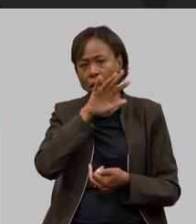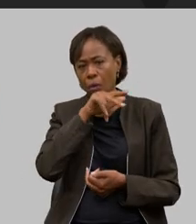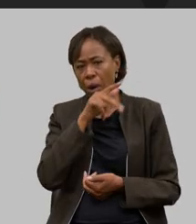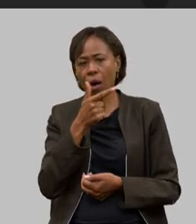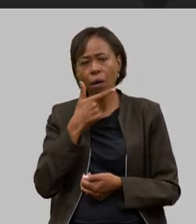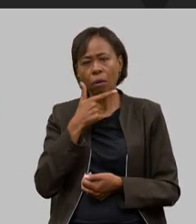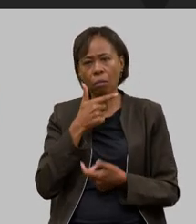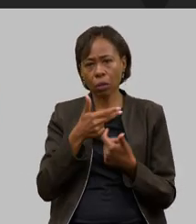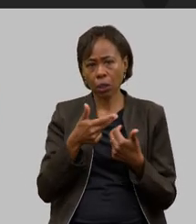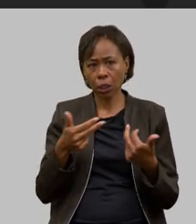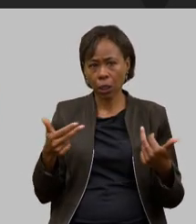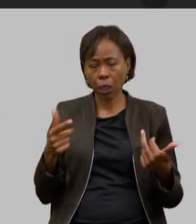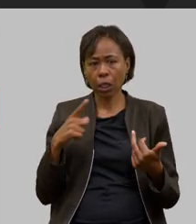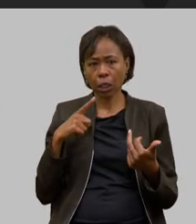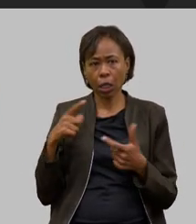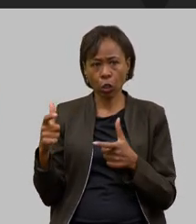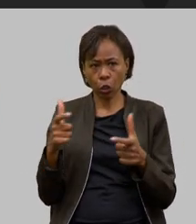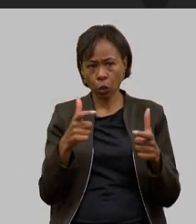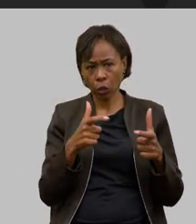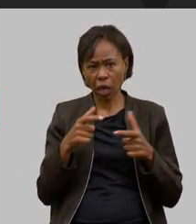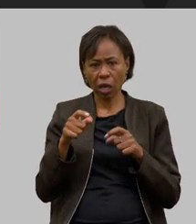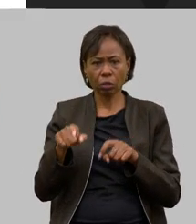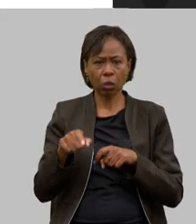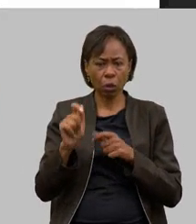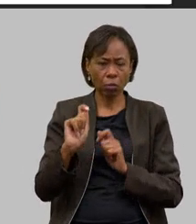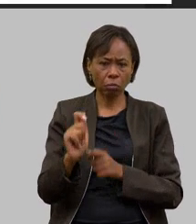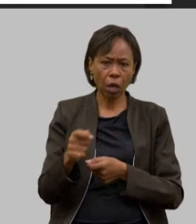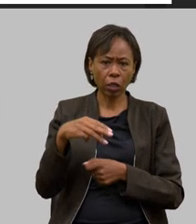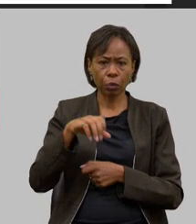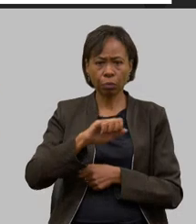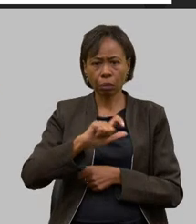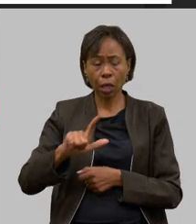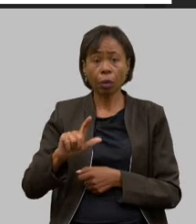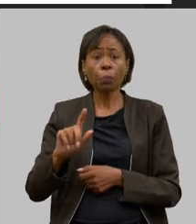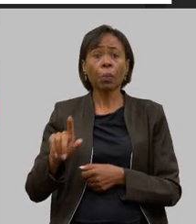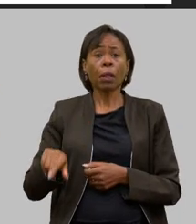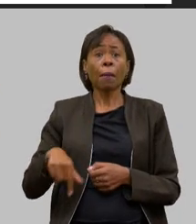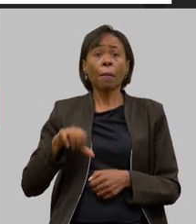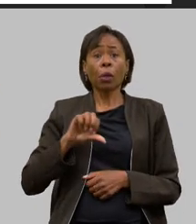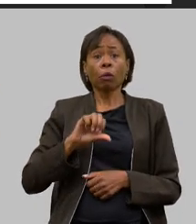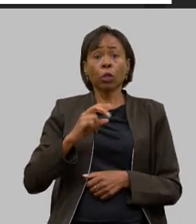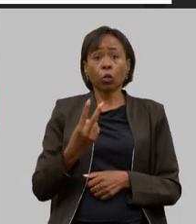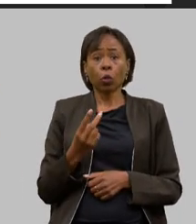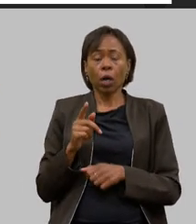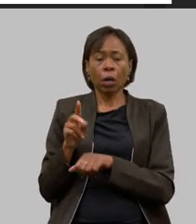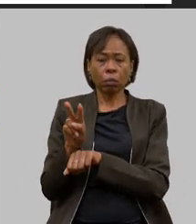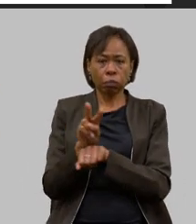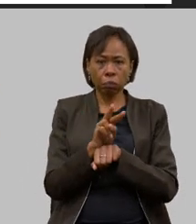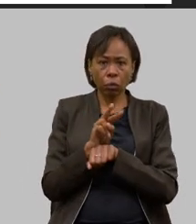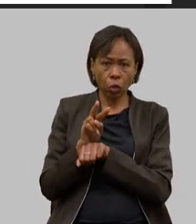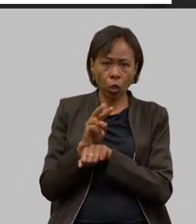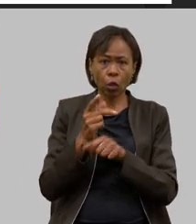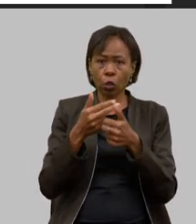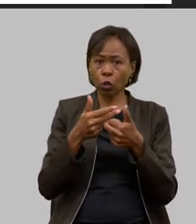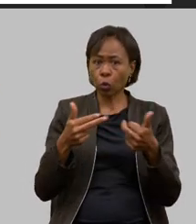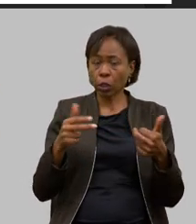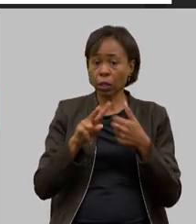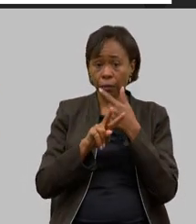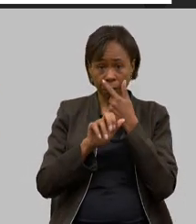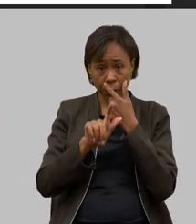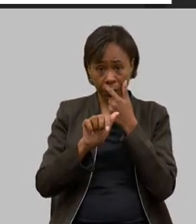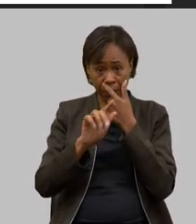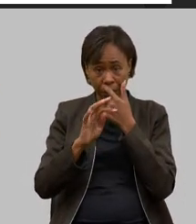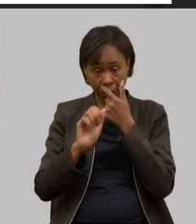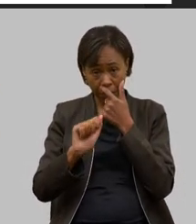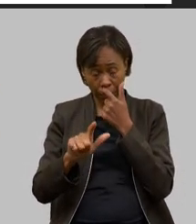ambientes que nós temos aí de pescado de ovos de mel 92 inspeções de produtos de origem vegetal essas aqui são exclusivas da